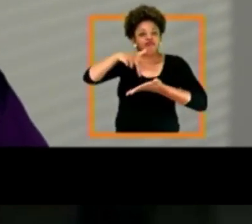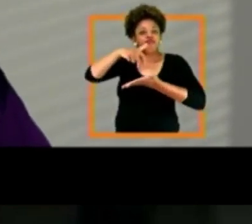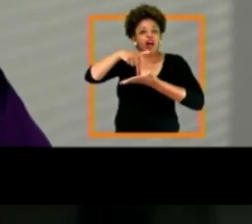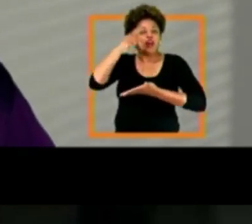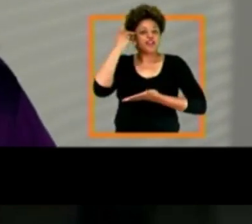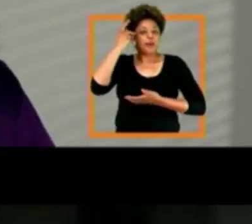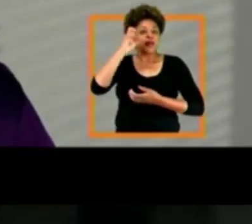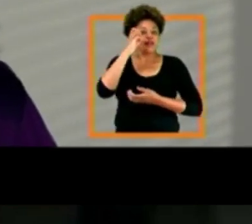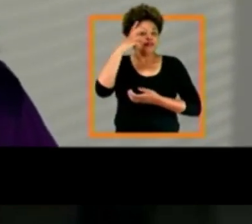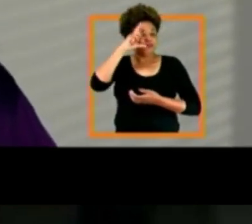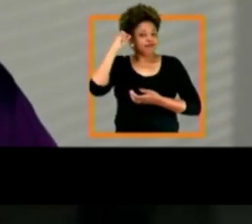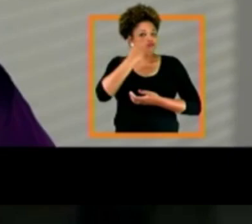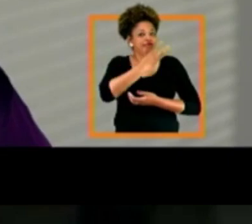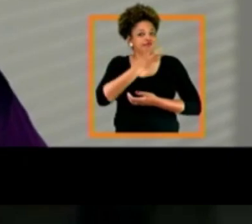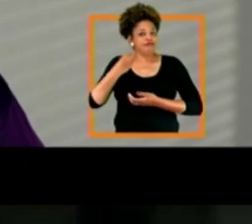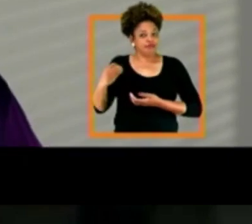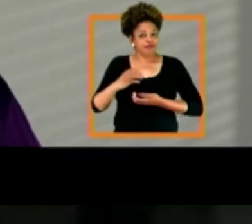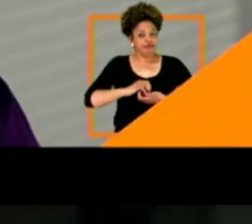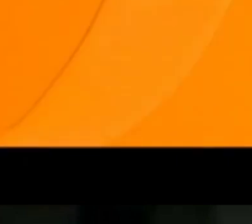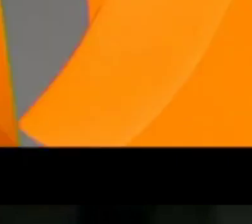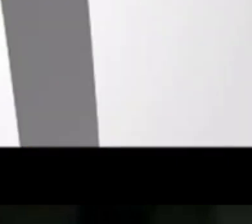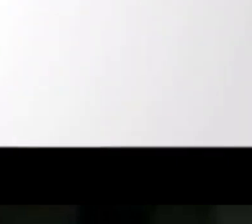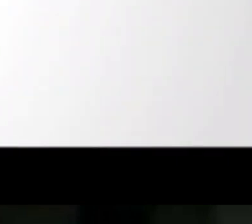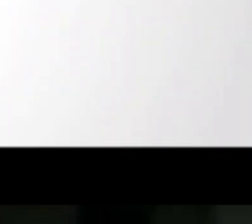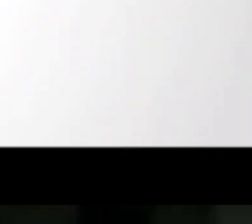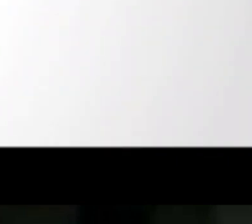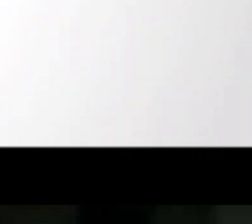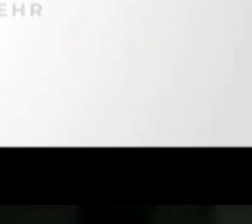que lhe deem o lugar de protagonismo em nosso Estado.